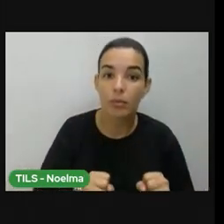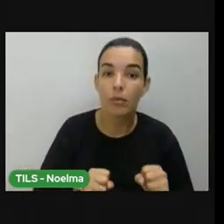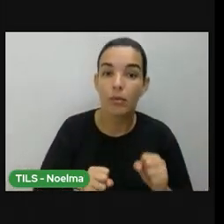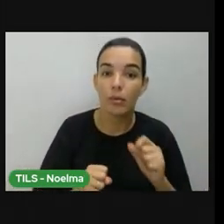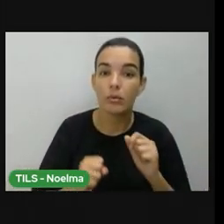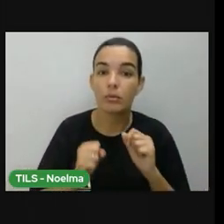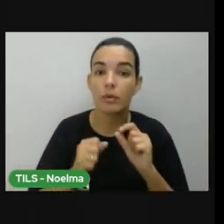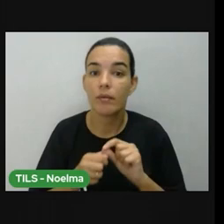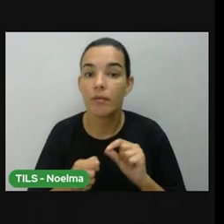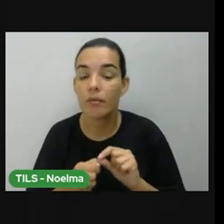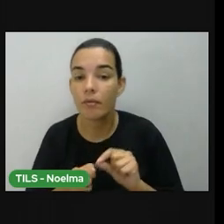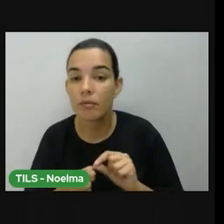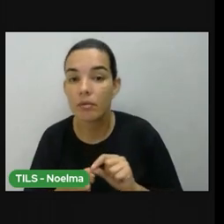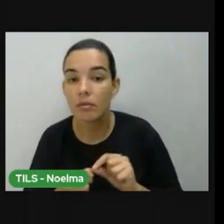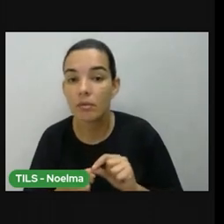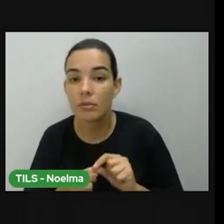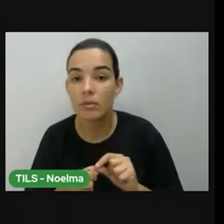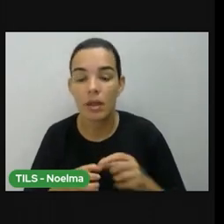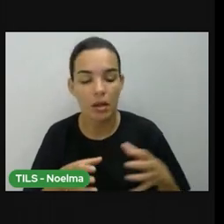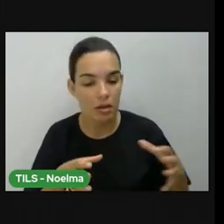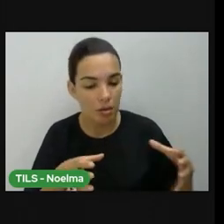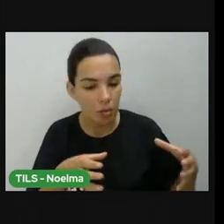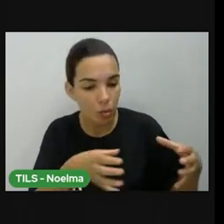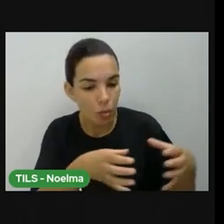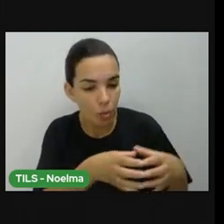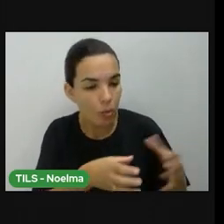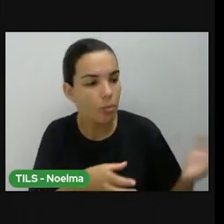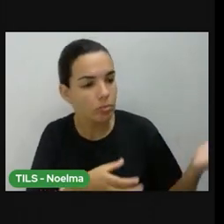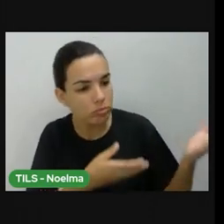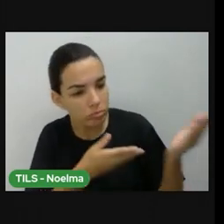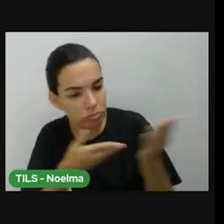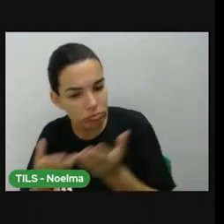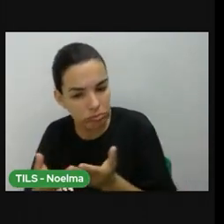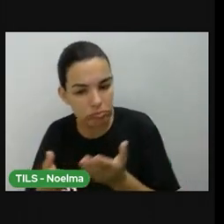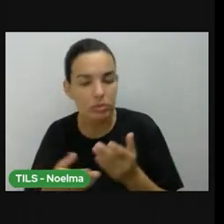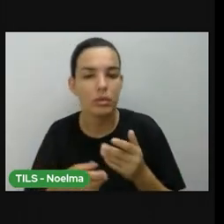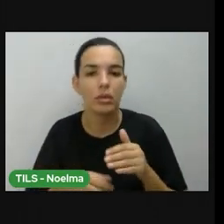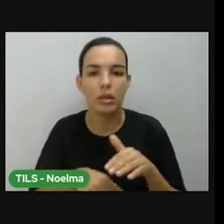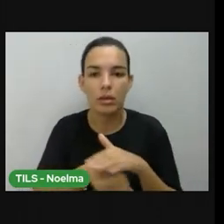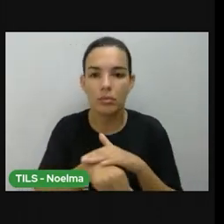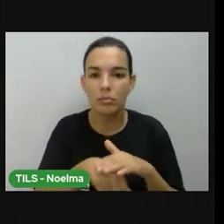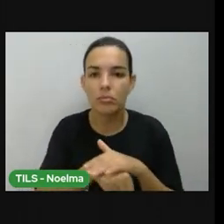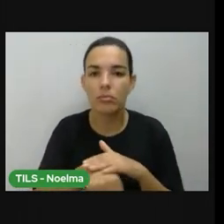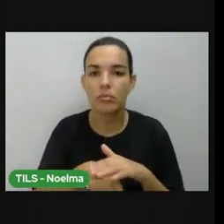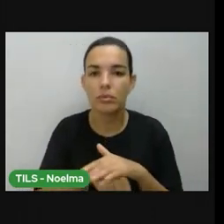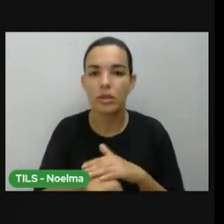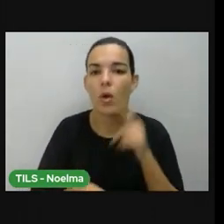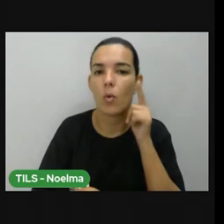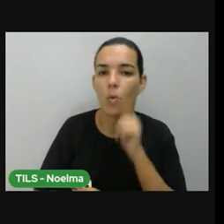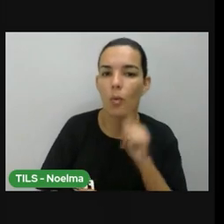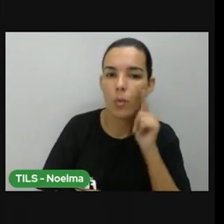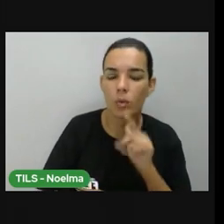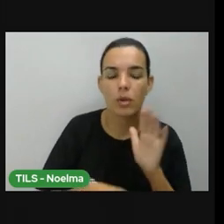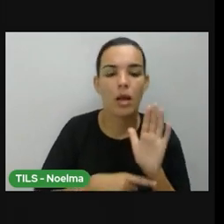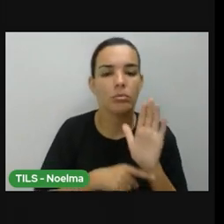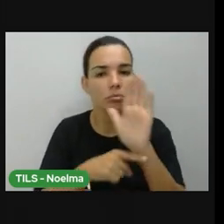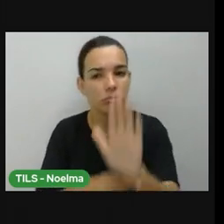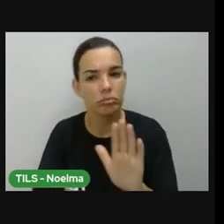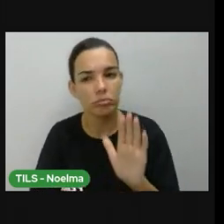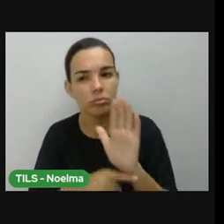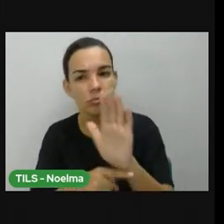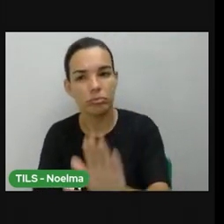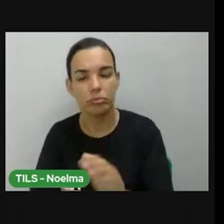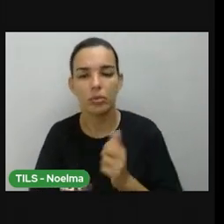vocês formam um grupo, vêm até aqui, e a gente pode conseguir uma ajuda para vocês, devolver,